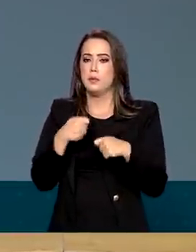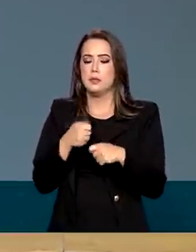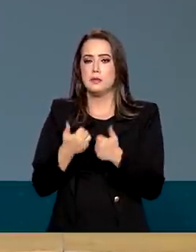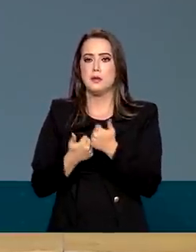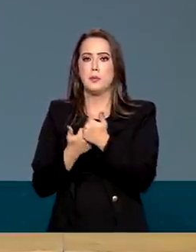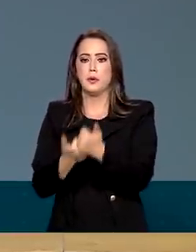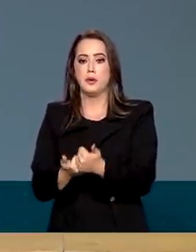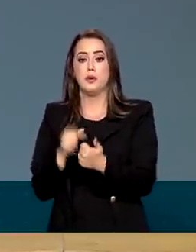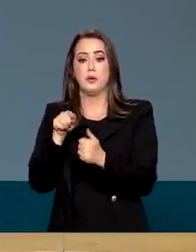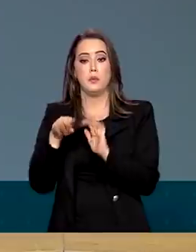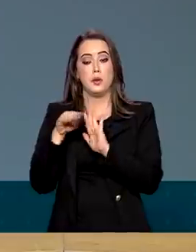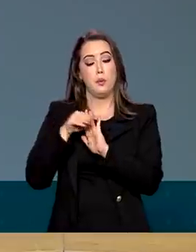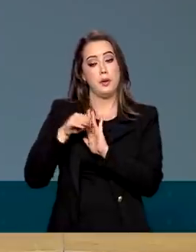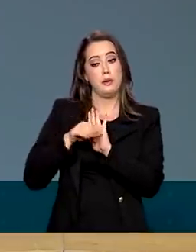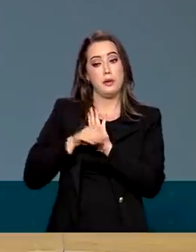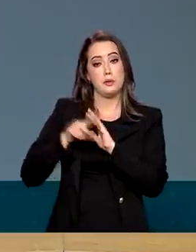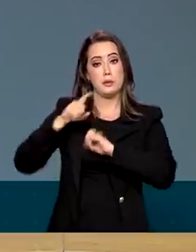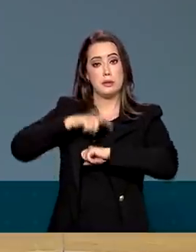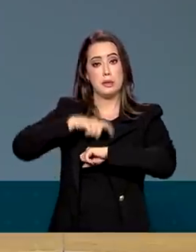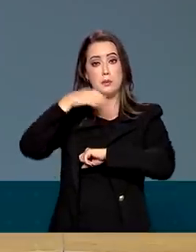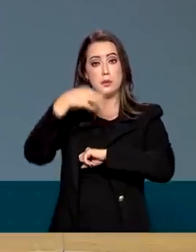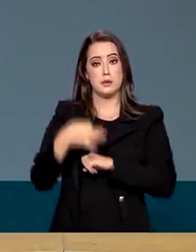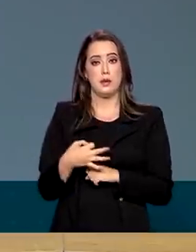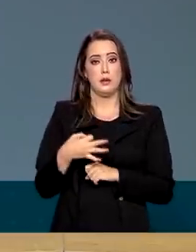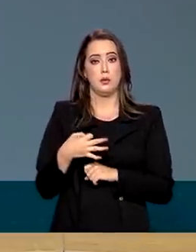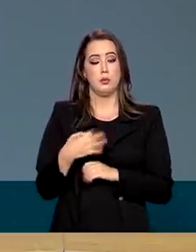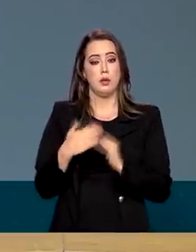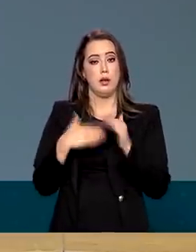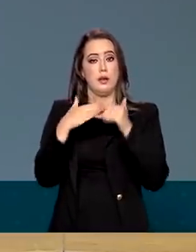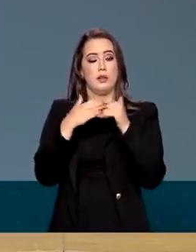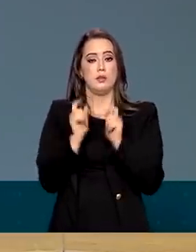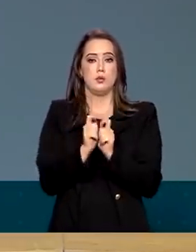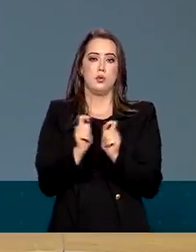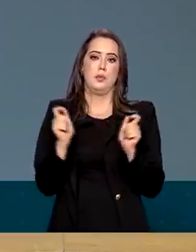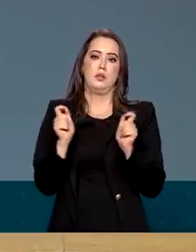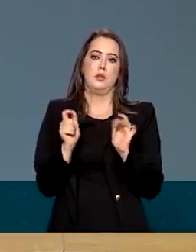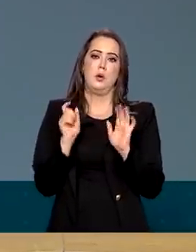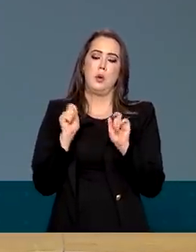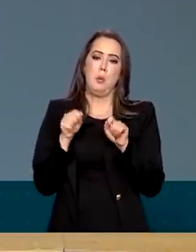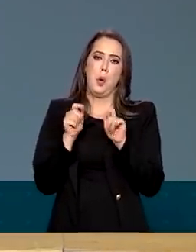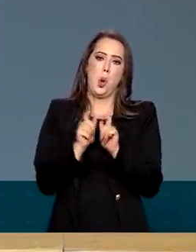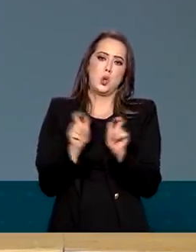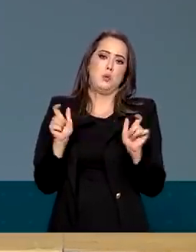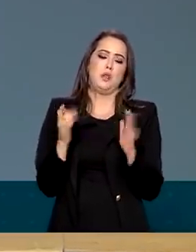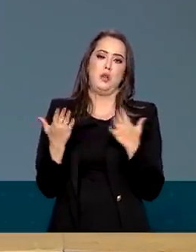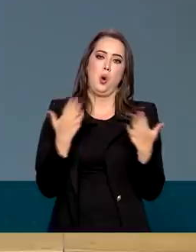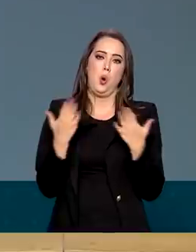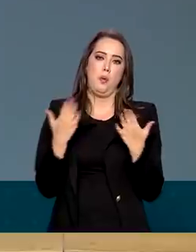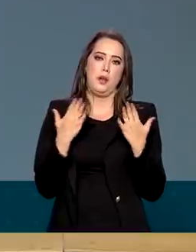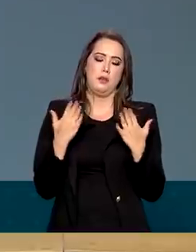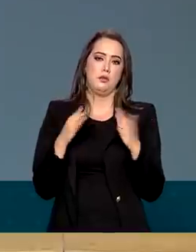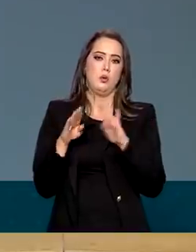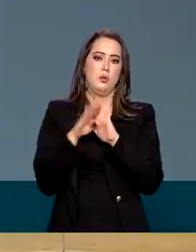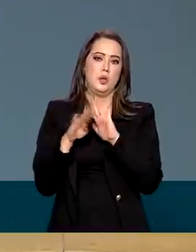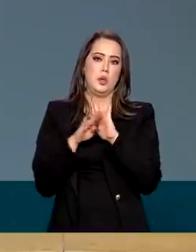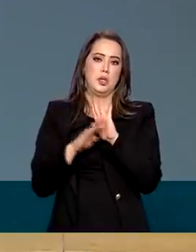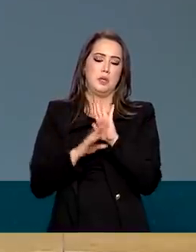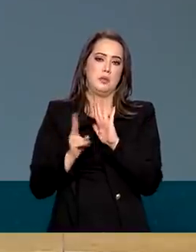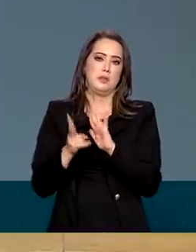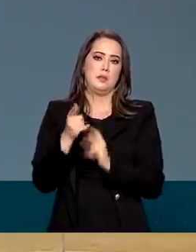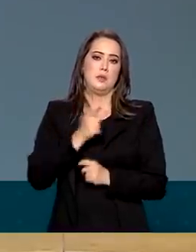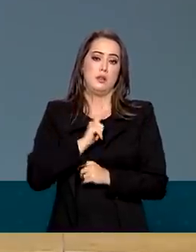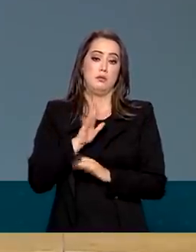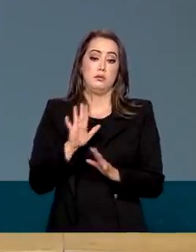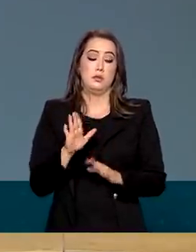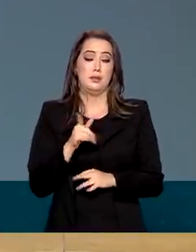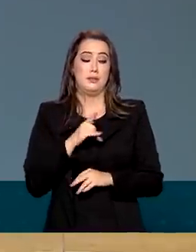já que o programa é temporário, a arrecadação subiu muito, ele pode ser um pouco acima do que seria o programa permanente. Ora,